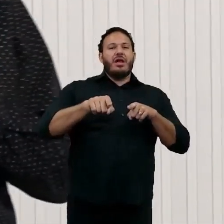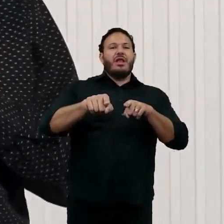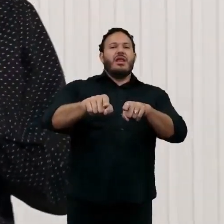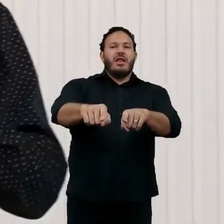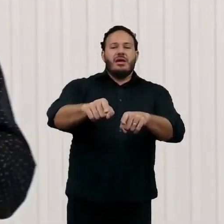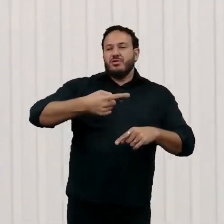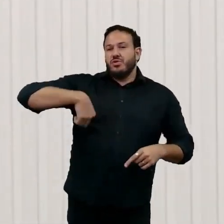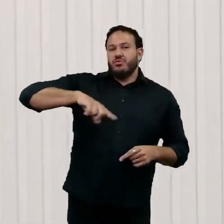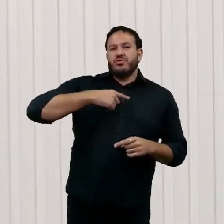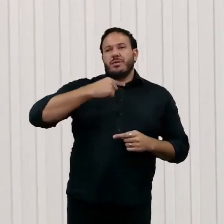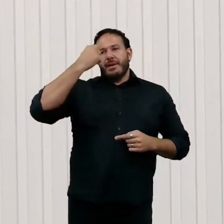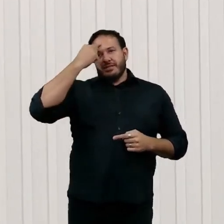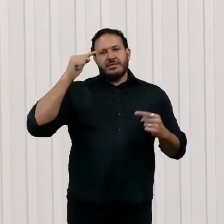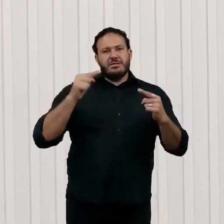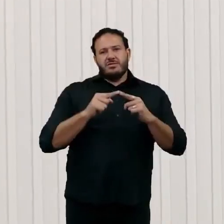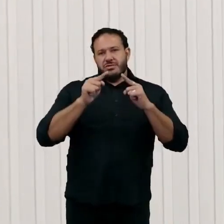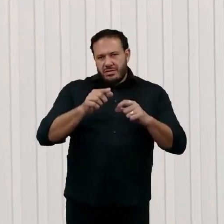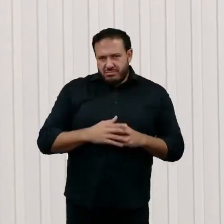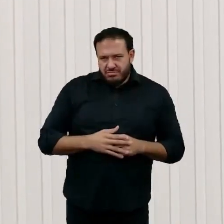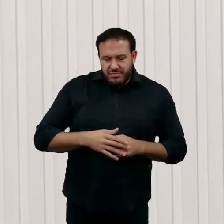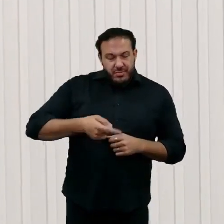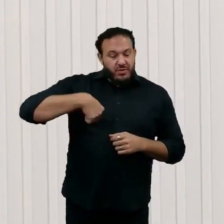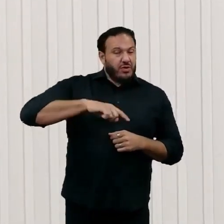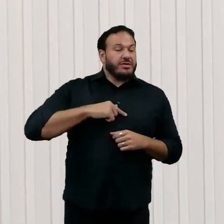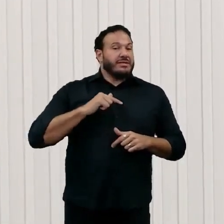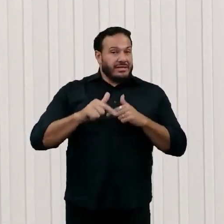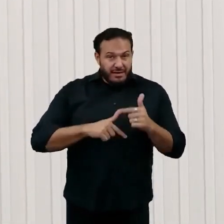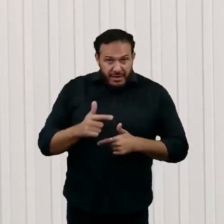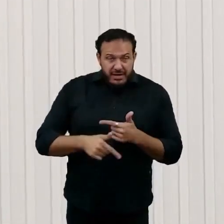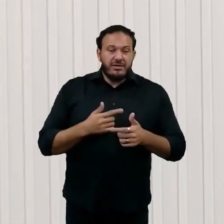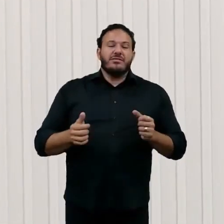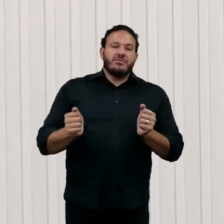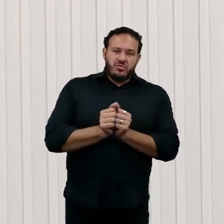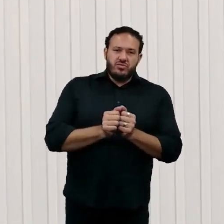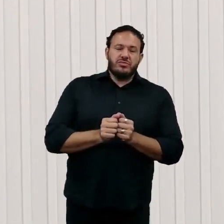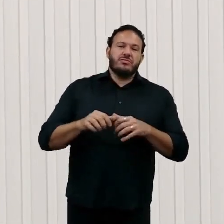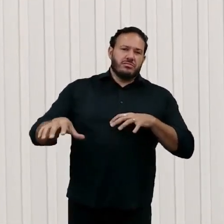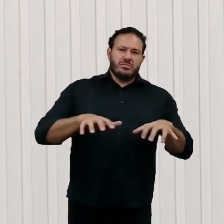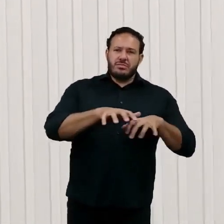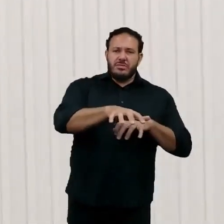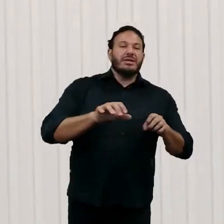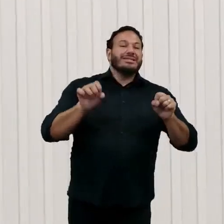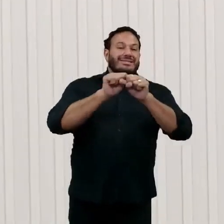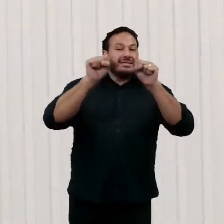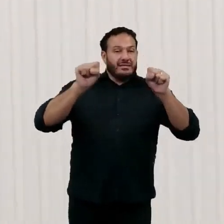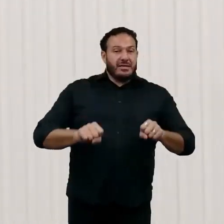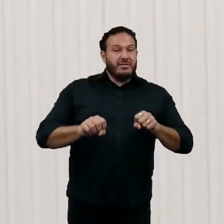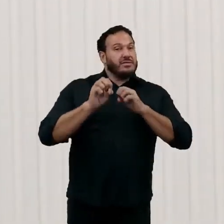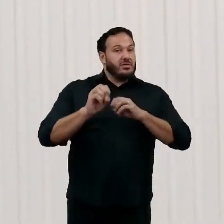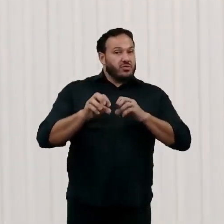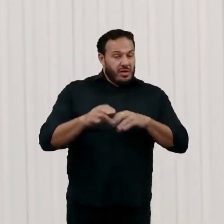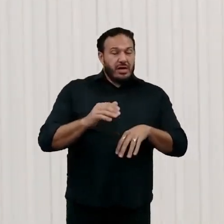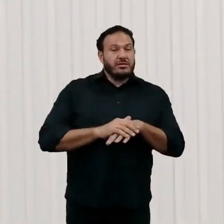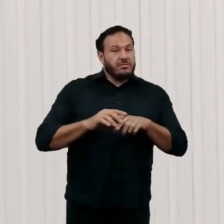nisso. Trabalhamos tipicamente com jurisdições bem avançadas, ou sistemas educacionais também, e